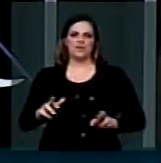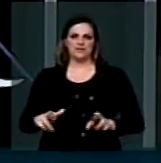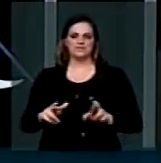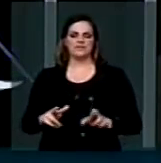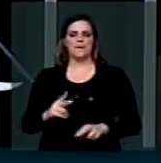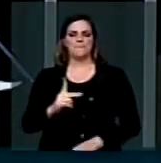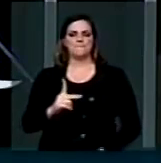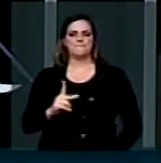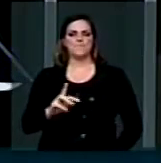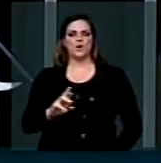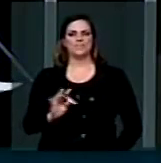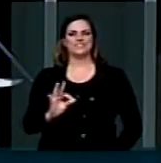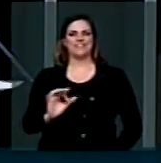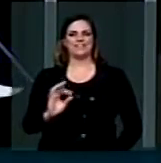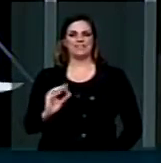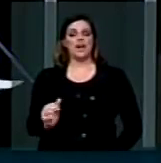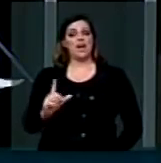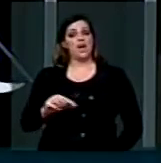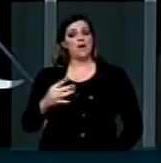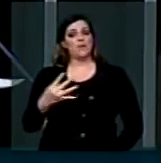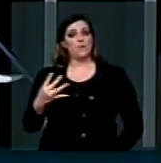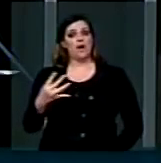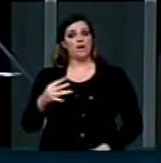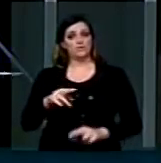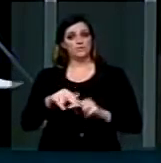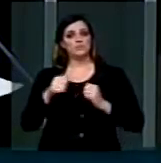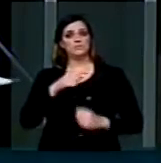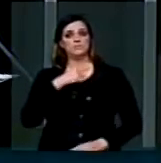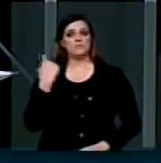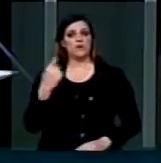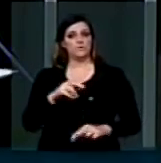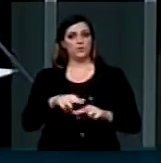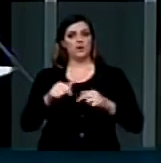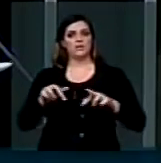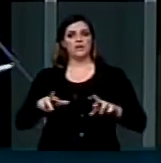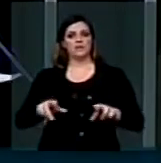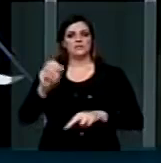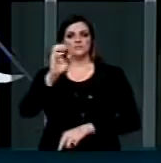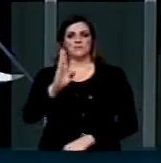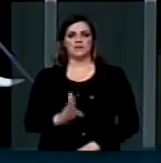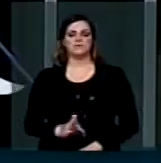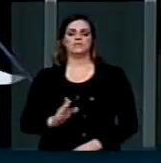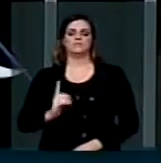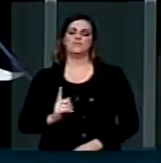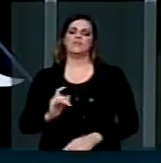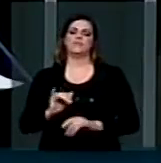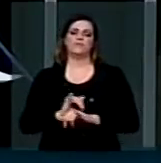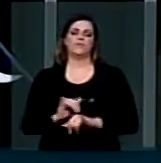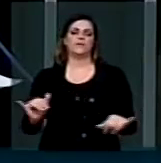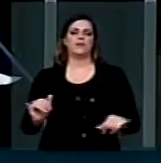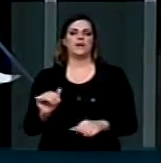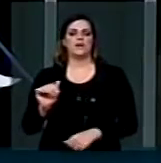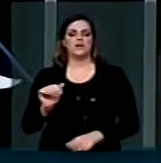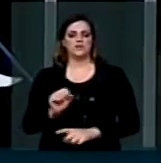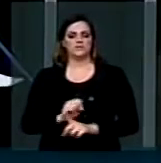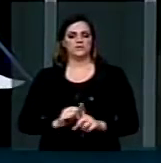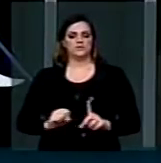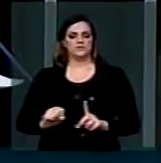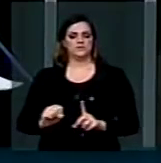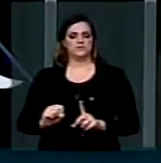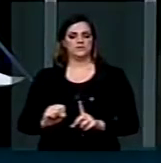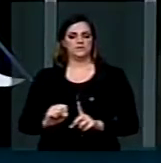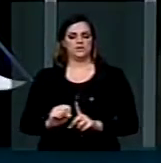câncer de próstata é a quarta causa de morte por câncer no Brasil e segundo dados da Sociedade